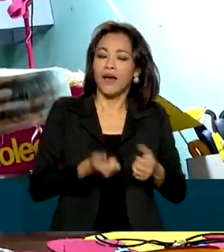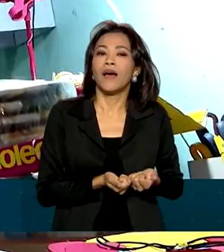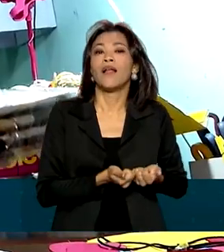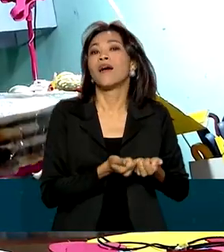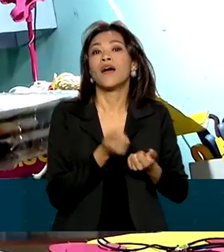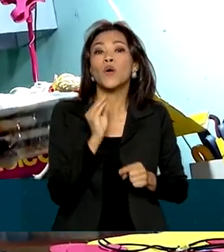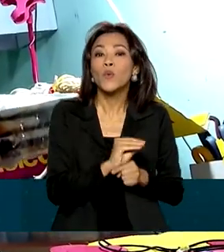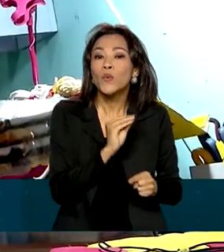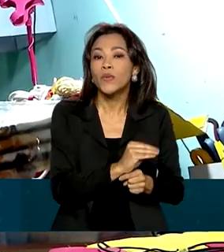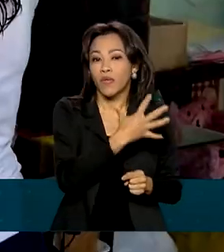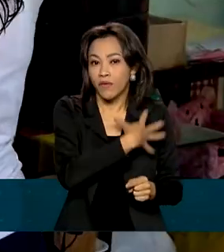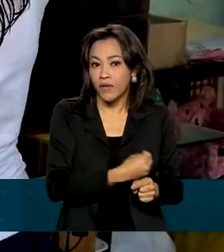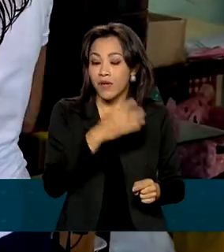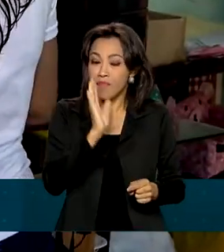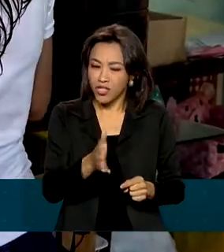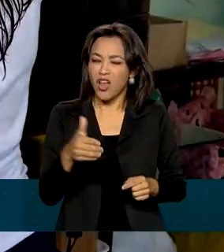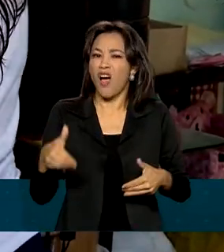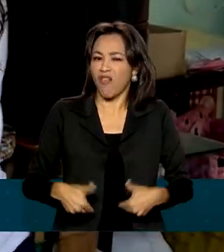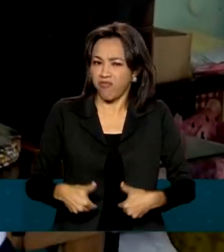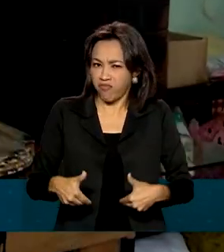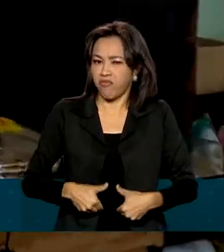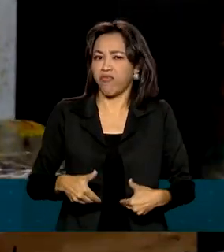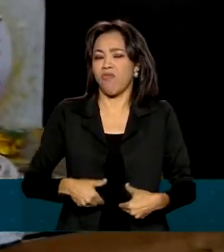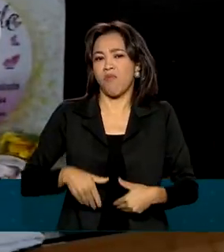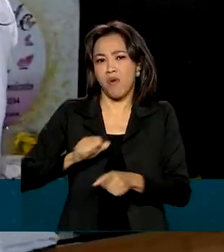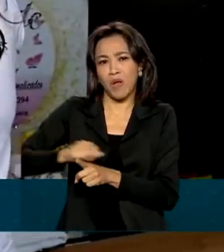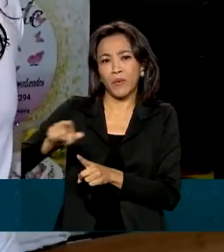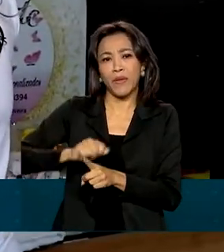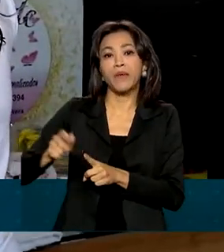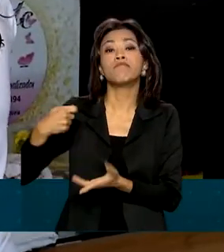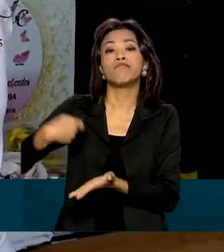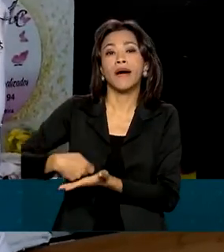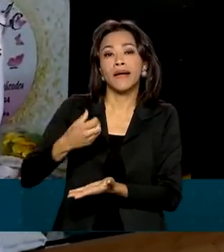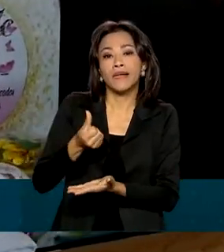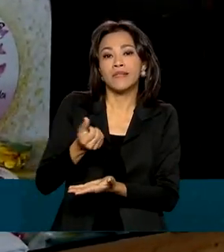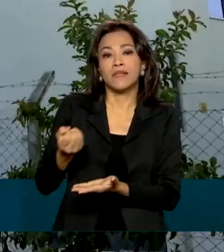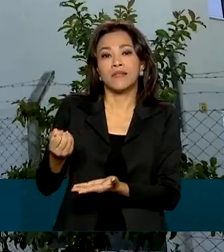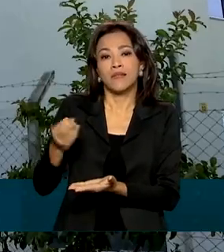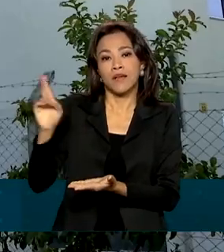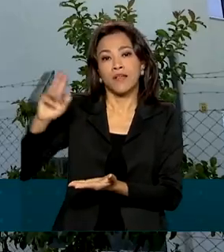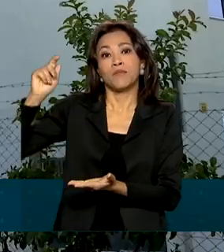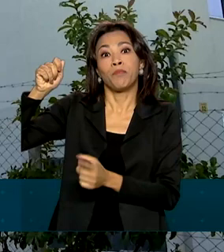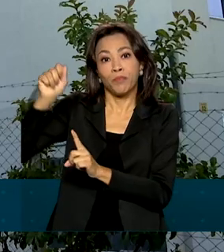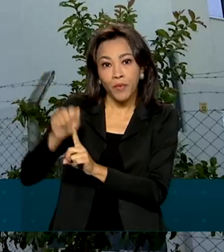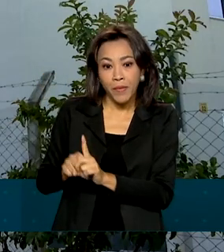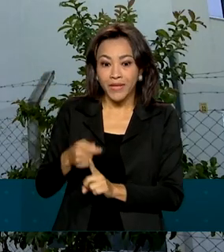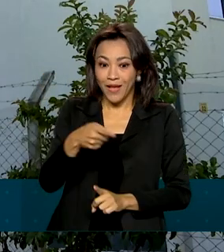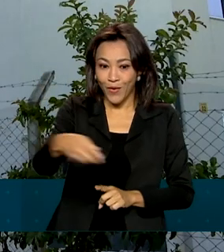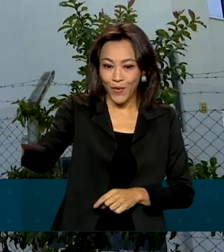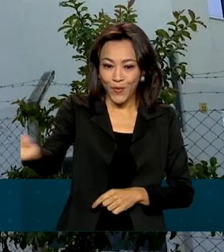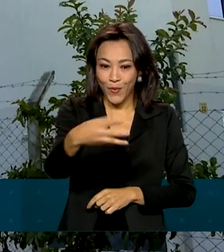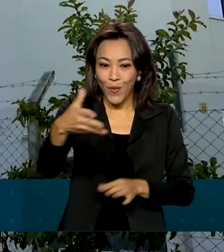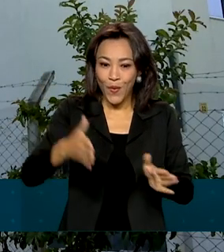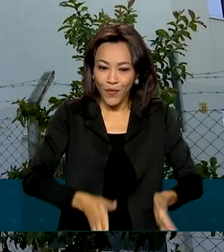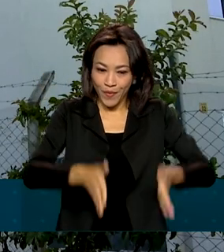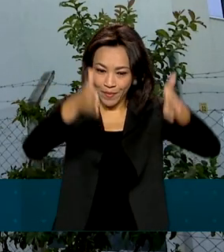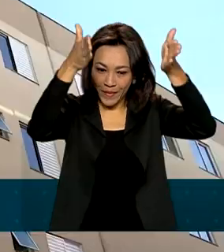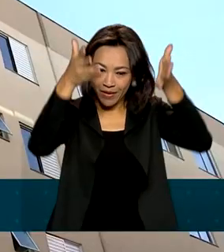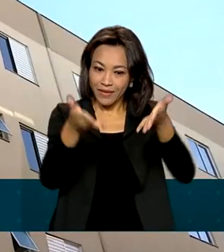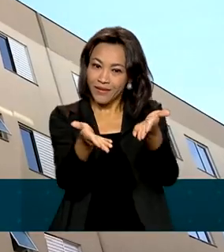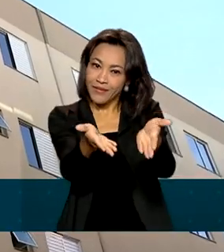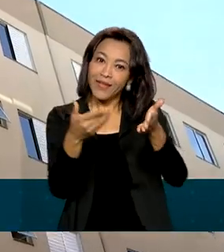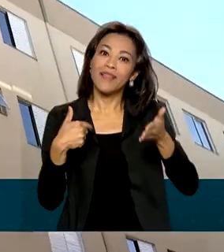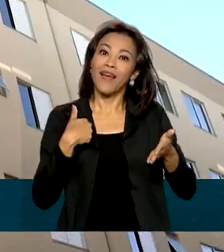chegou a passar fome na casa onde pagam aluguel de 600 reais por mês. No apartamento novo, no residencial Buritis,